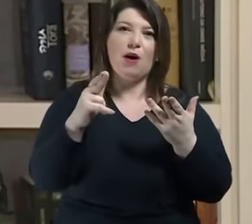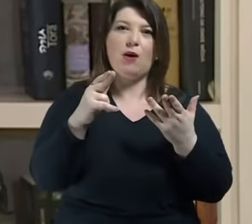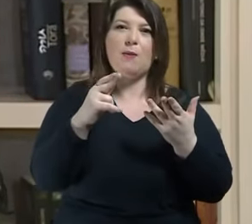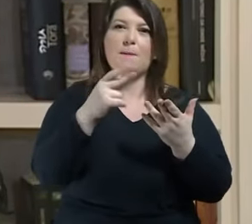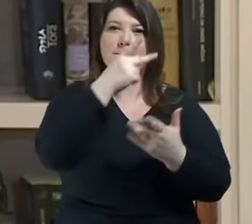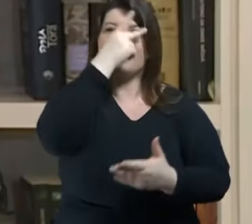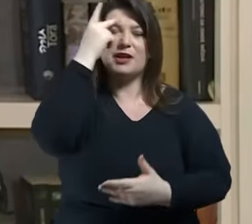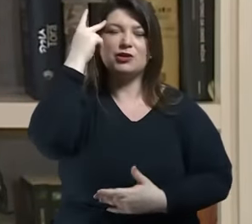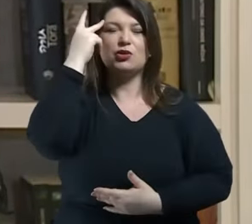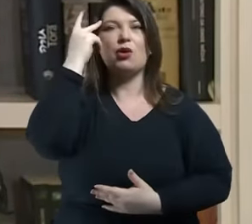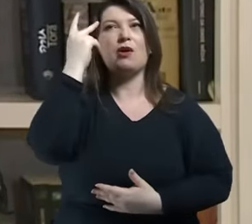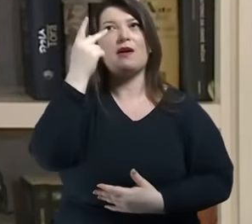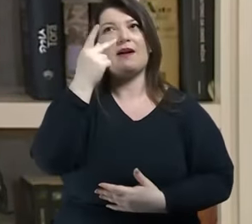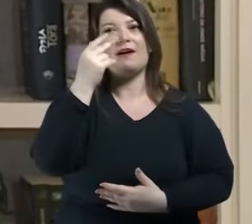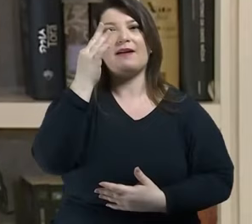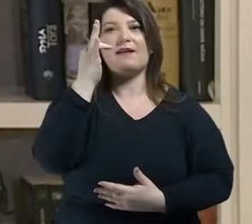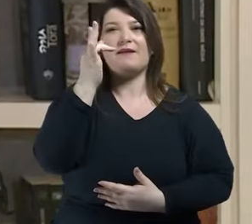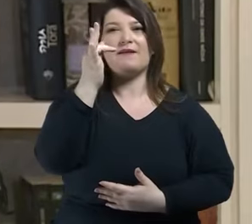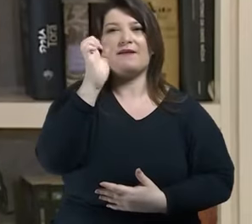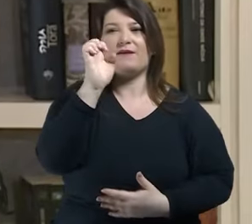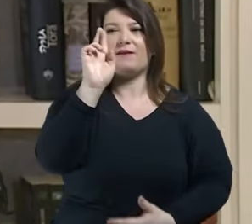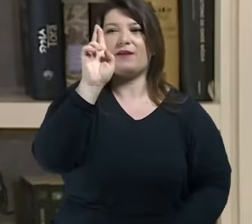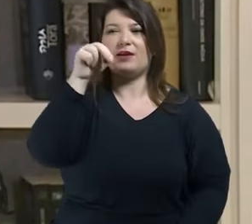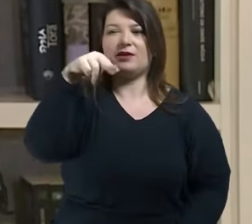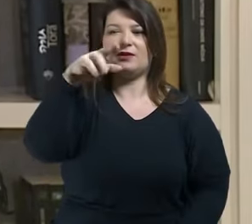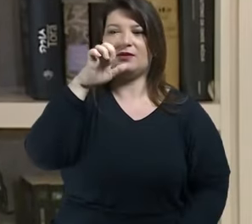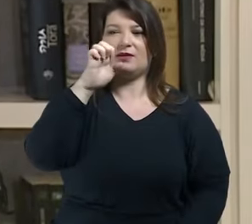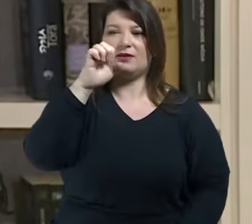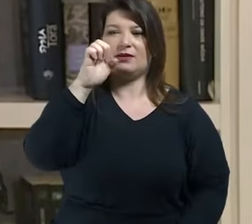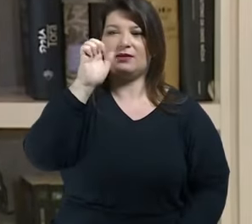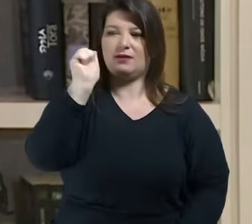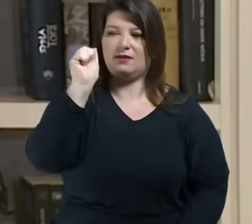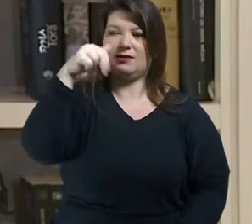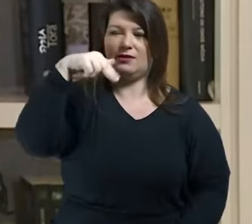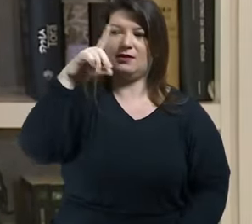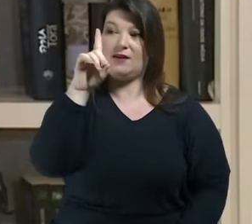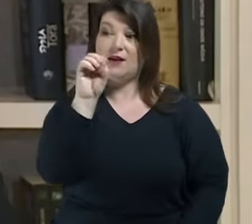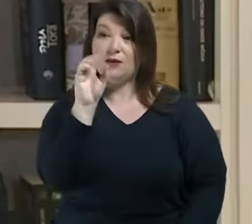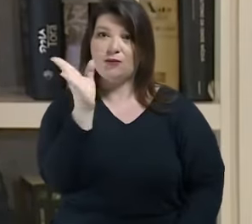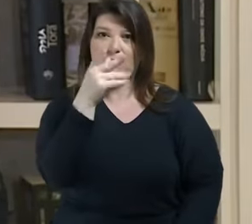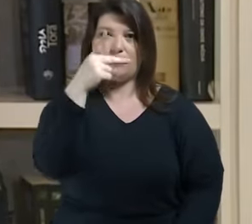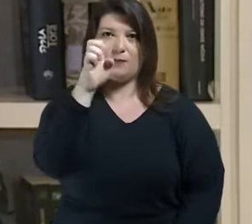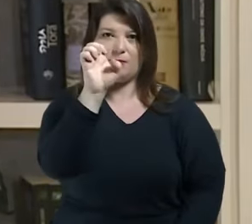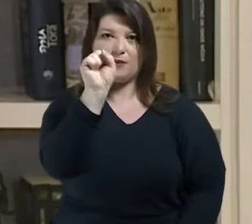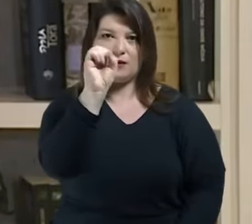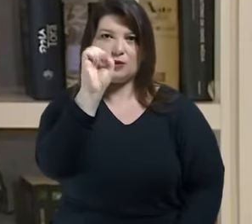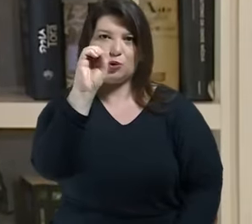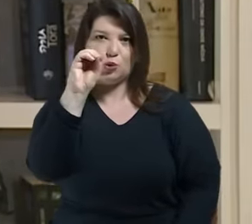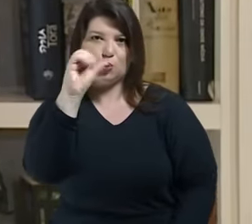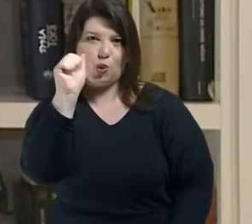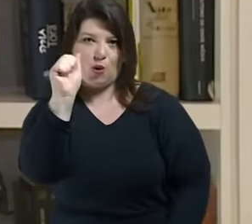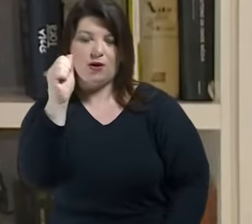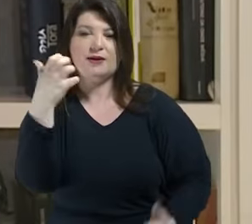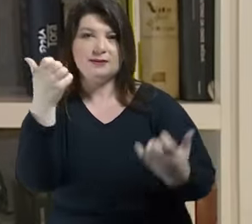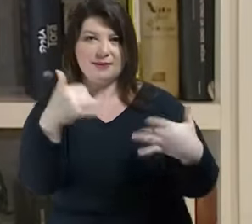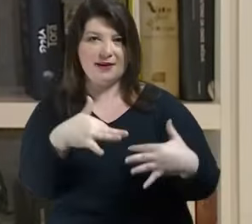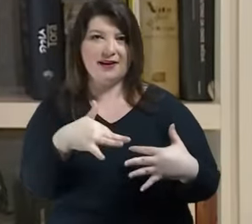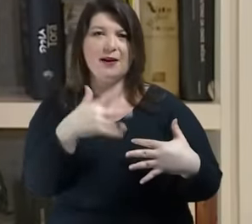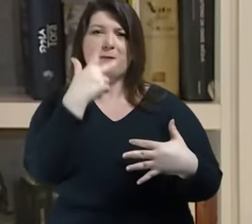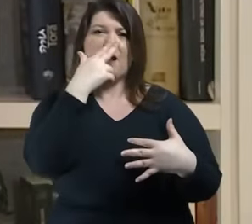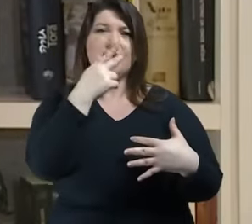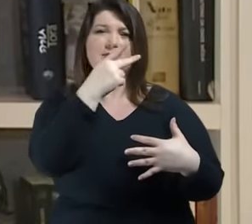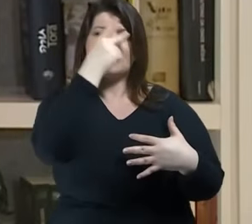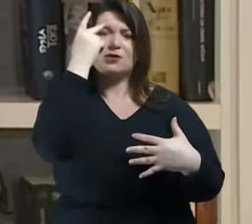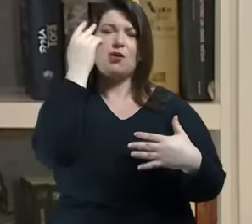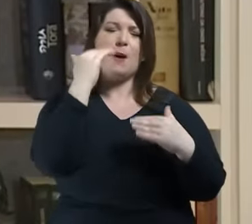calma mais tranquila eu tenho que dizer alguém que se quer conhecer o outro mundo principalmente